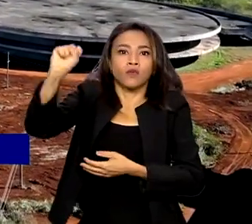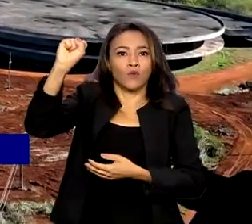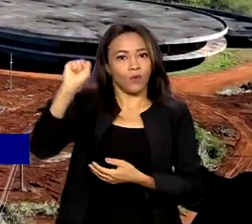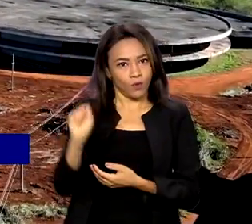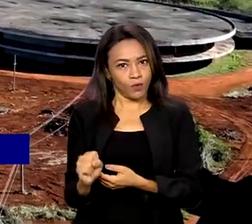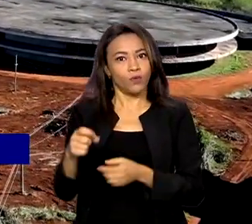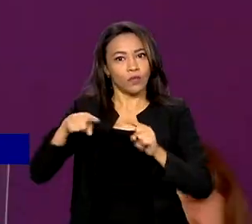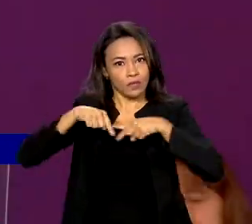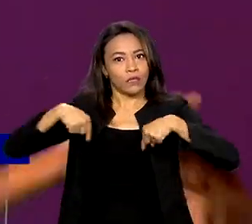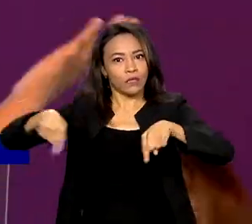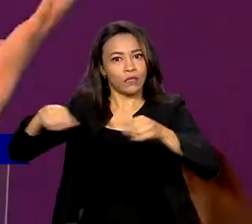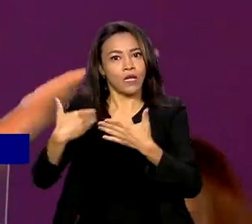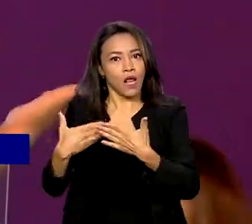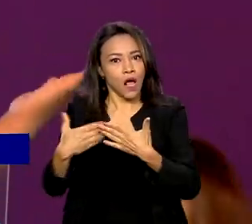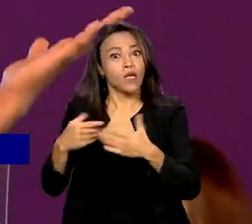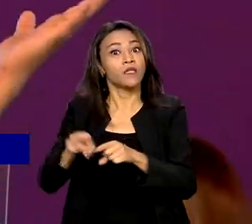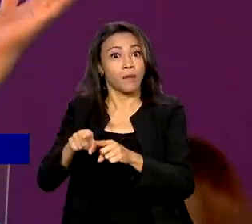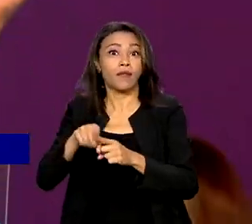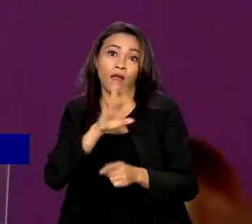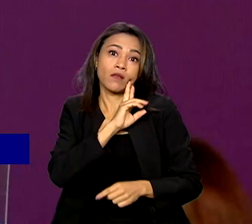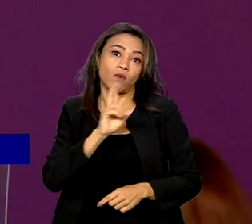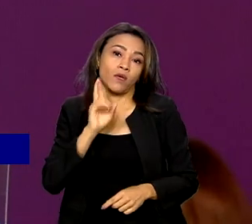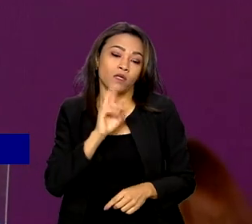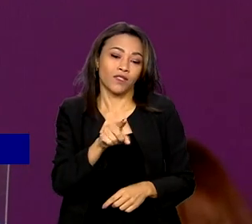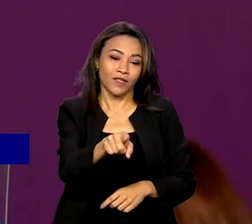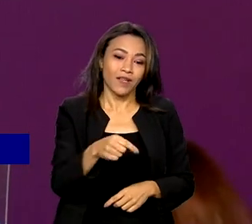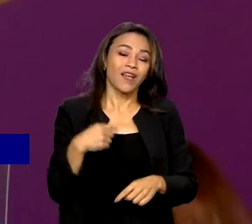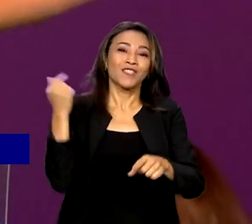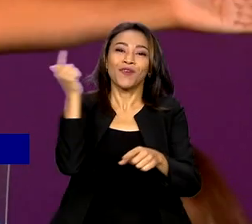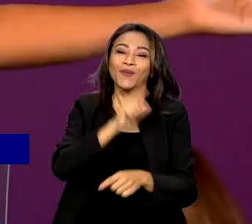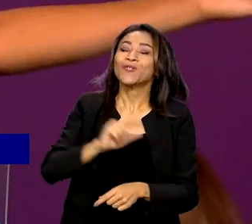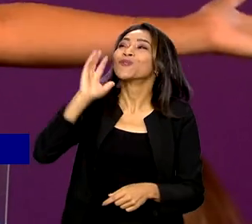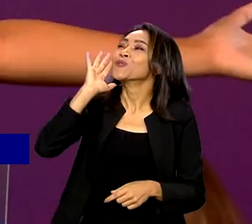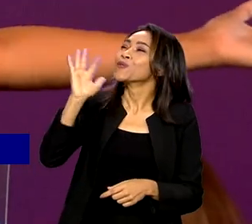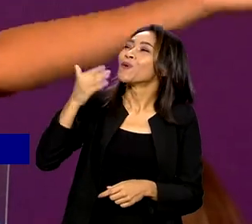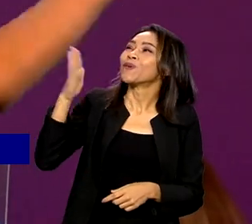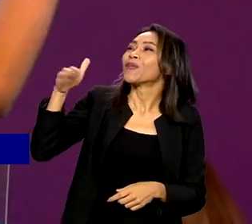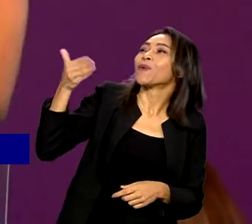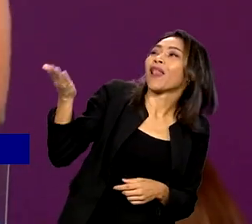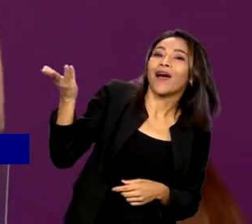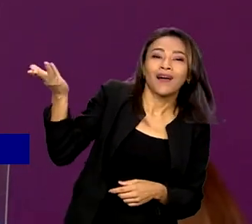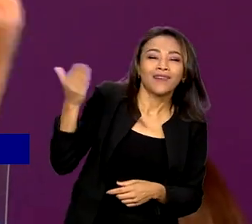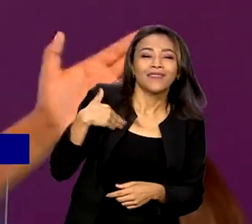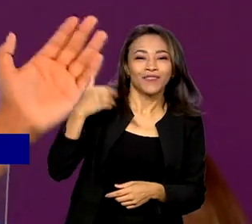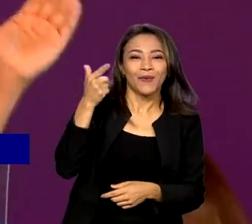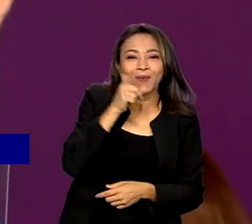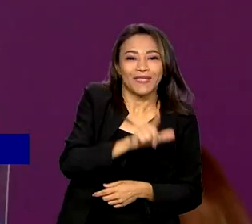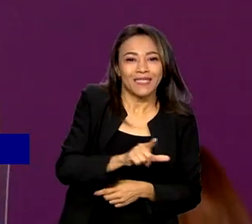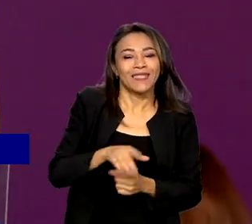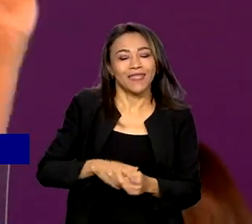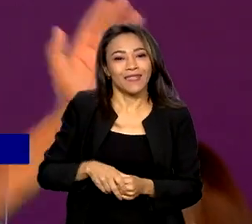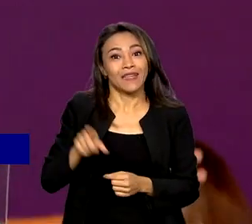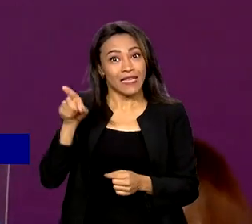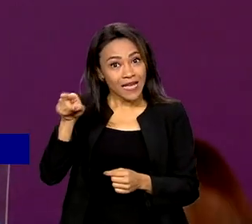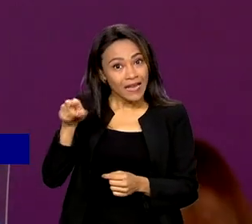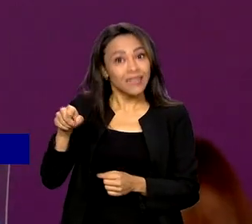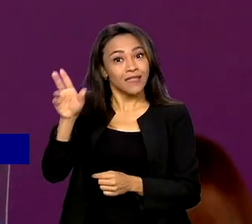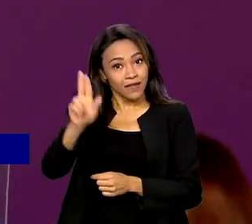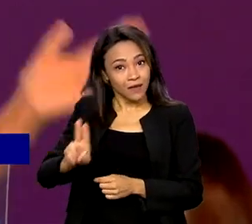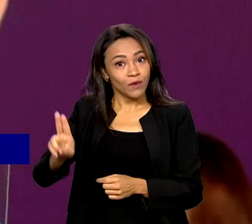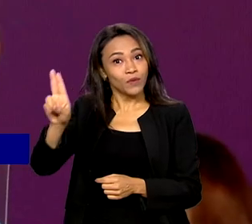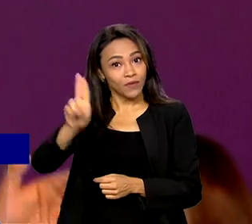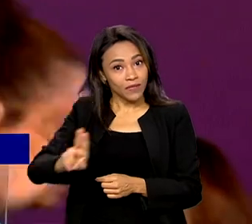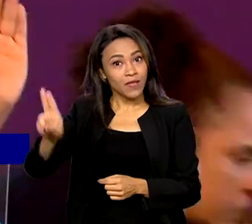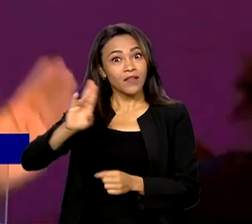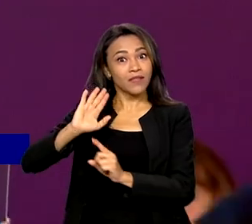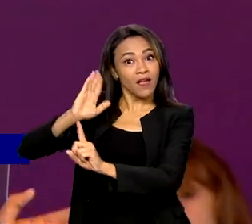e o restaurante. Agora a gente vai ter a nossa estrutura, o sonho está ali do lado e eu acredito que a UNILA ainda vai ser referência